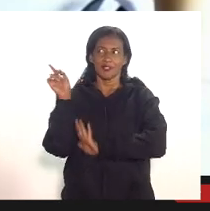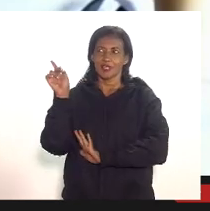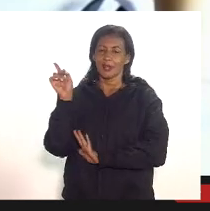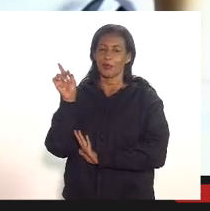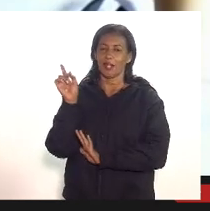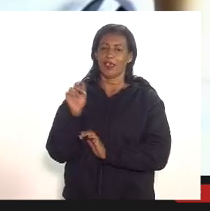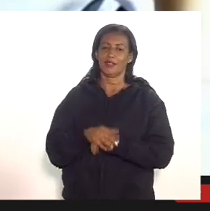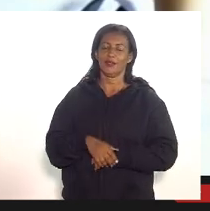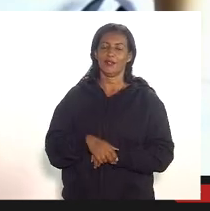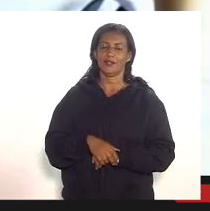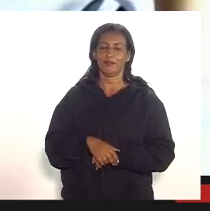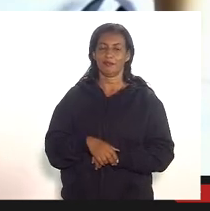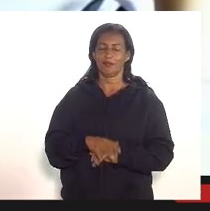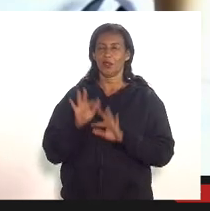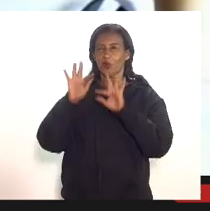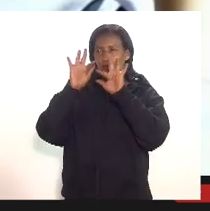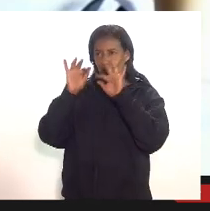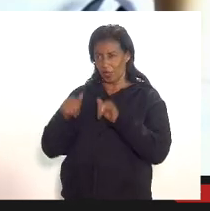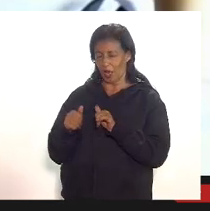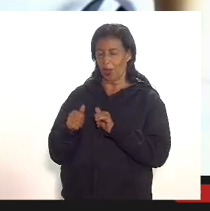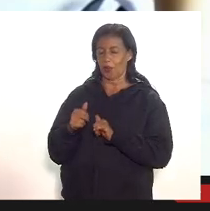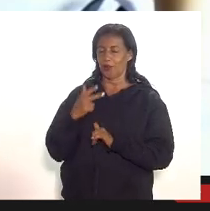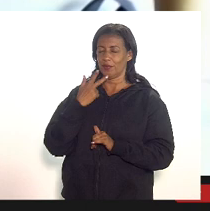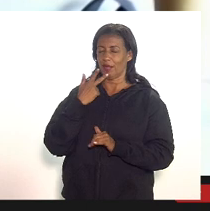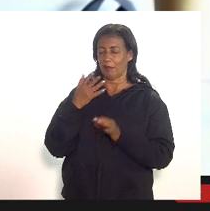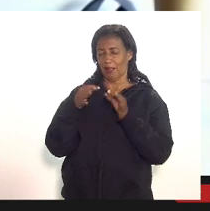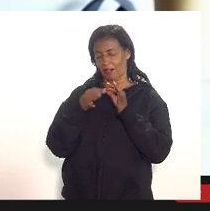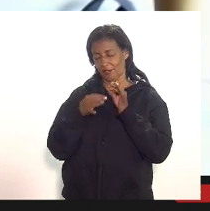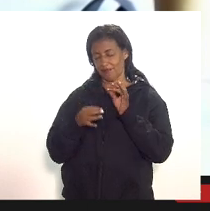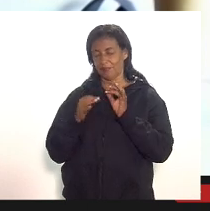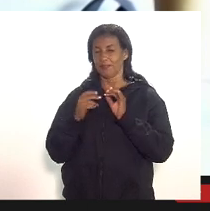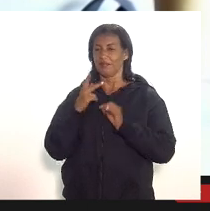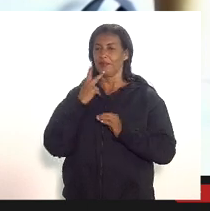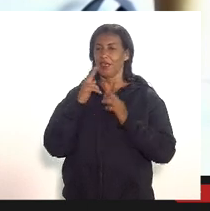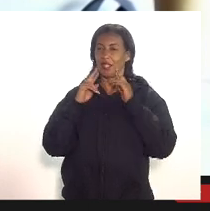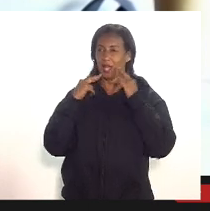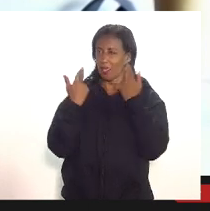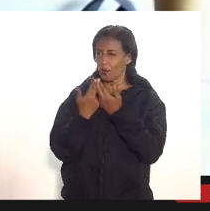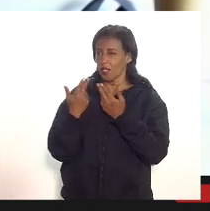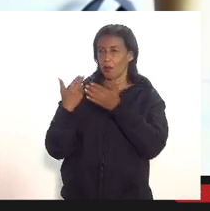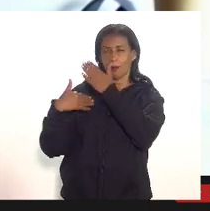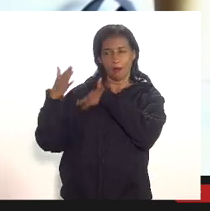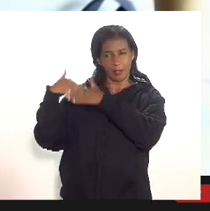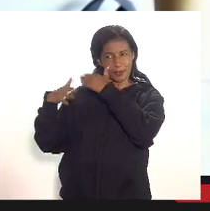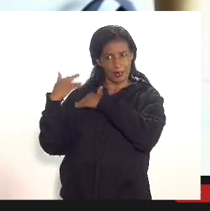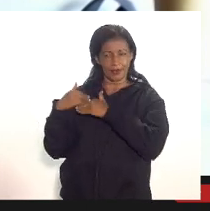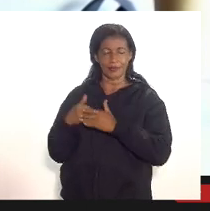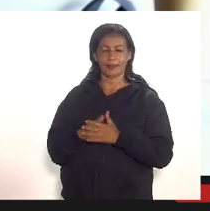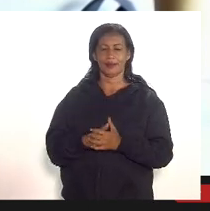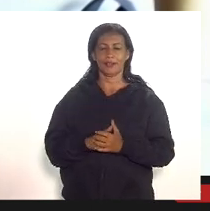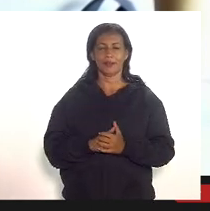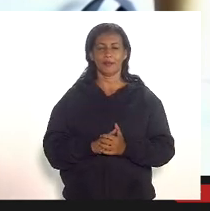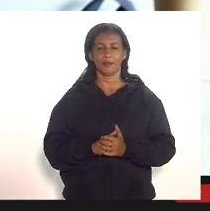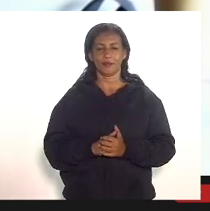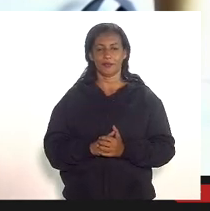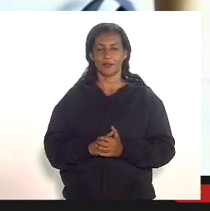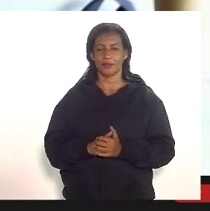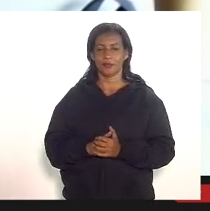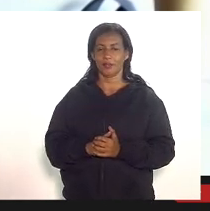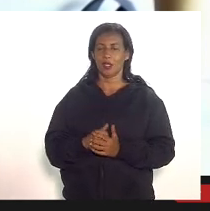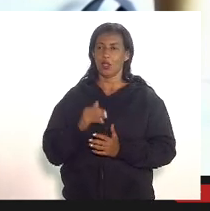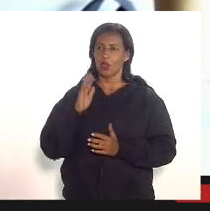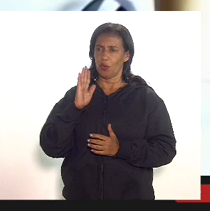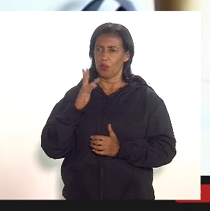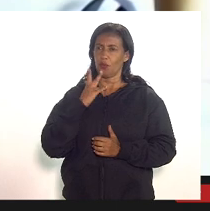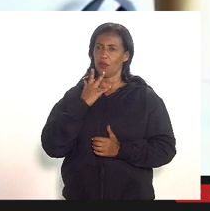preleção do doutor Fortunato não sei se o senhor lembra que na reunião passada foi dito